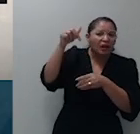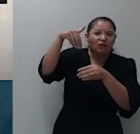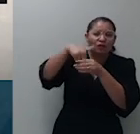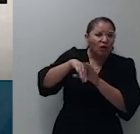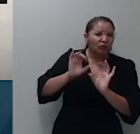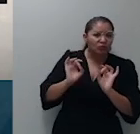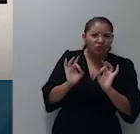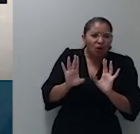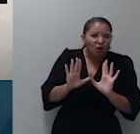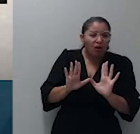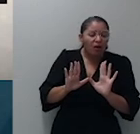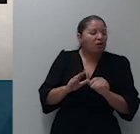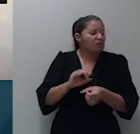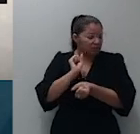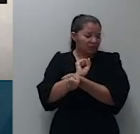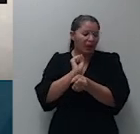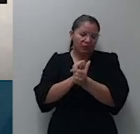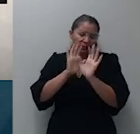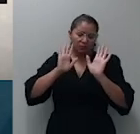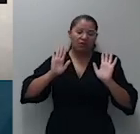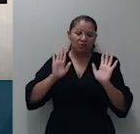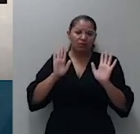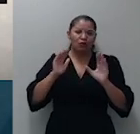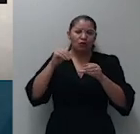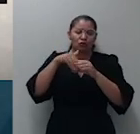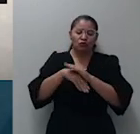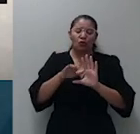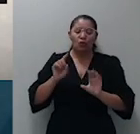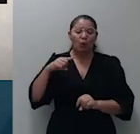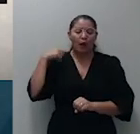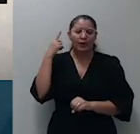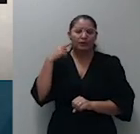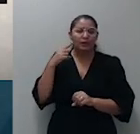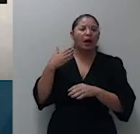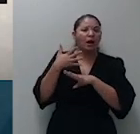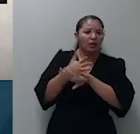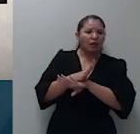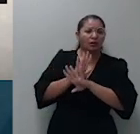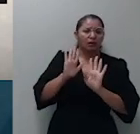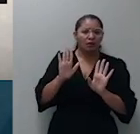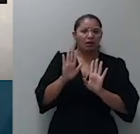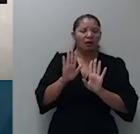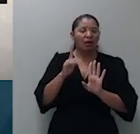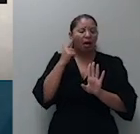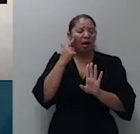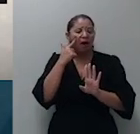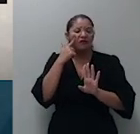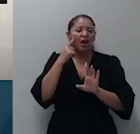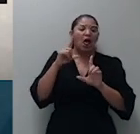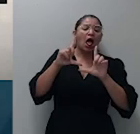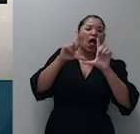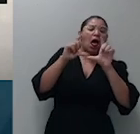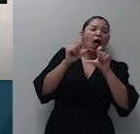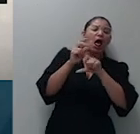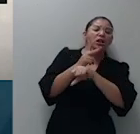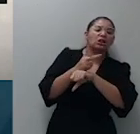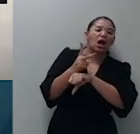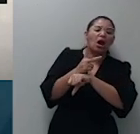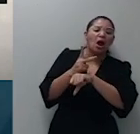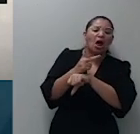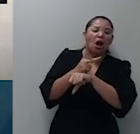Butz. Estamos aguardando o doutor Diogo liberar a câmara dele. Doutor Diogo, podia ligar a sua câmara?